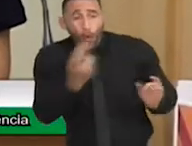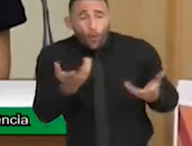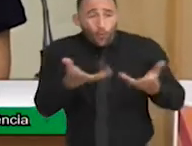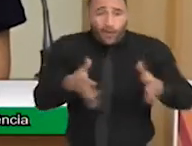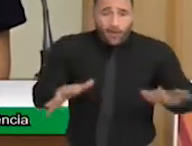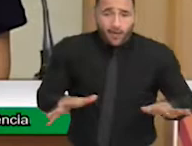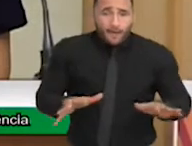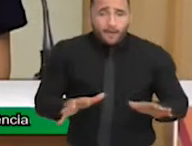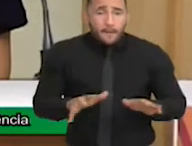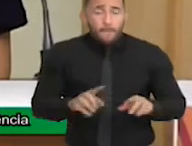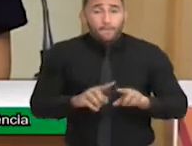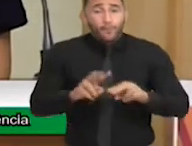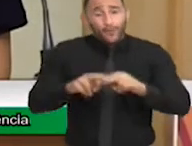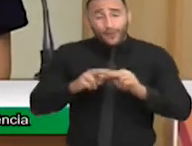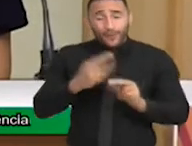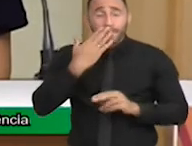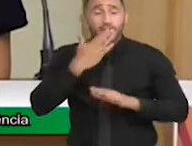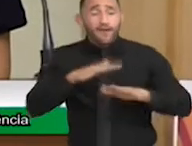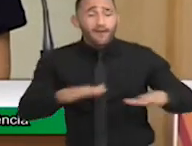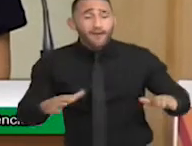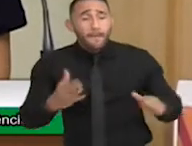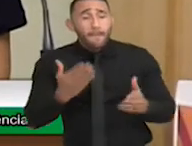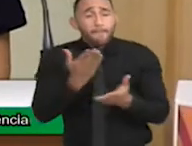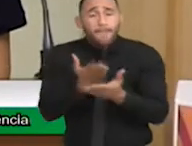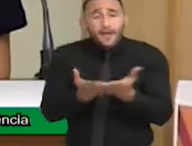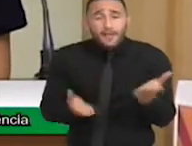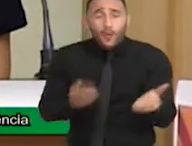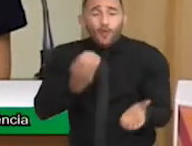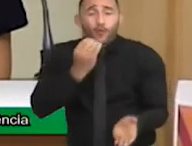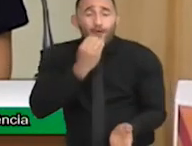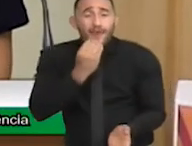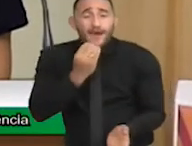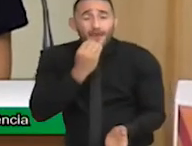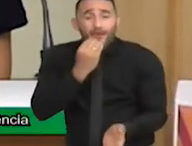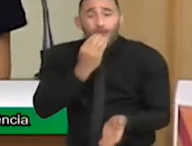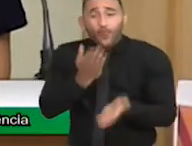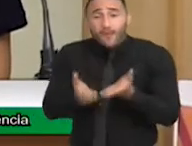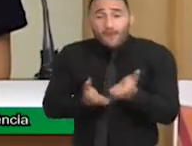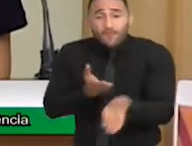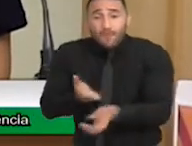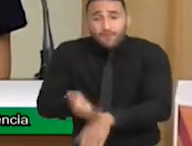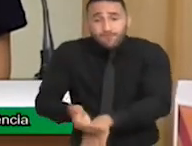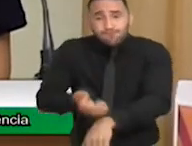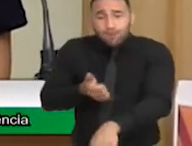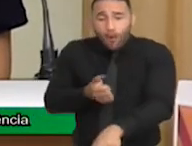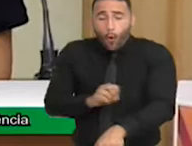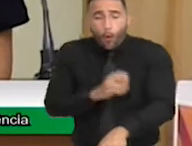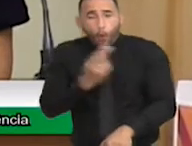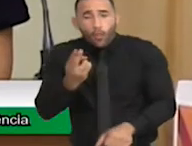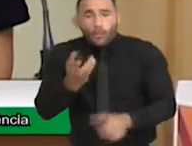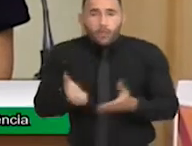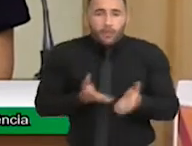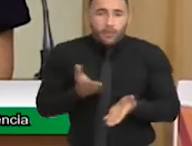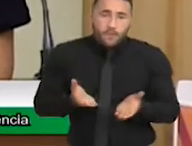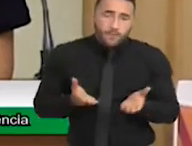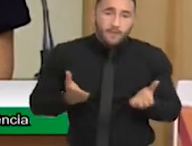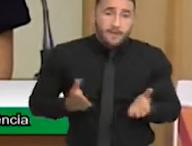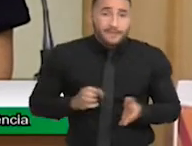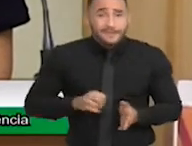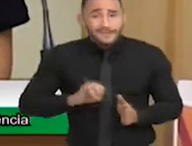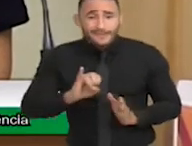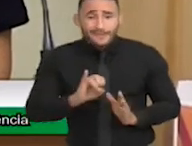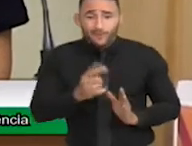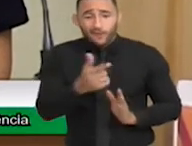isso as nossas crianças perdem a oportunidade de intervenção precoce. e tratamento continuado. E sem essas